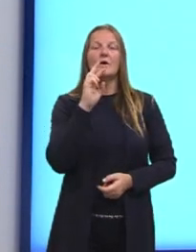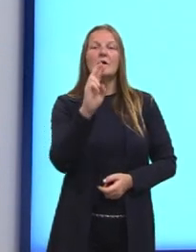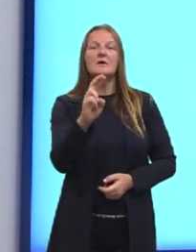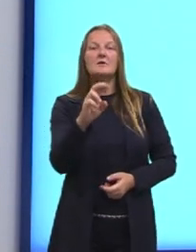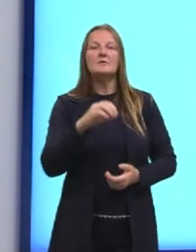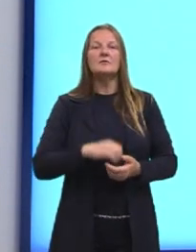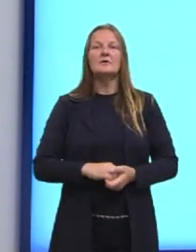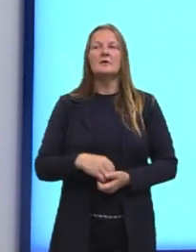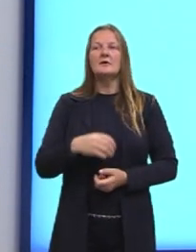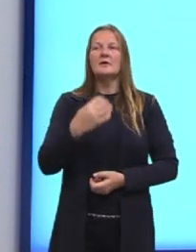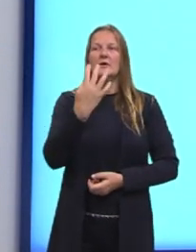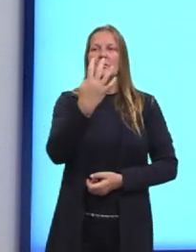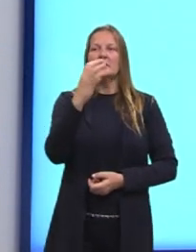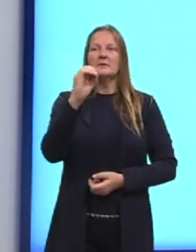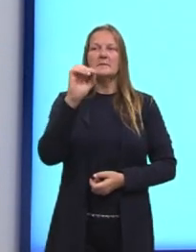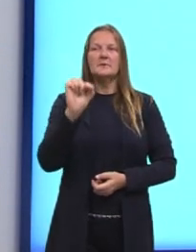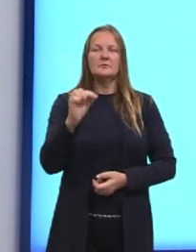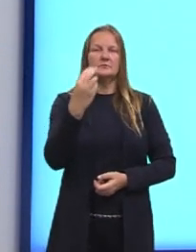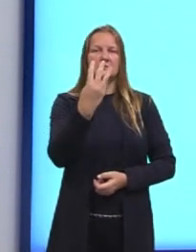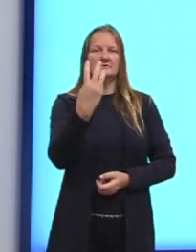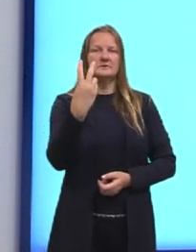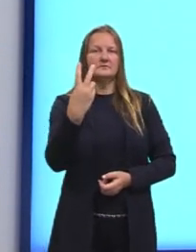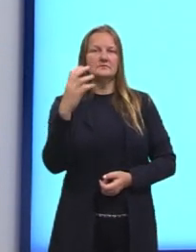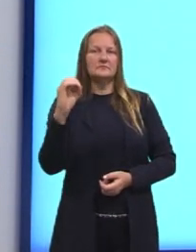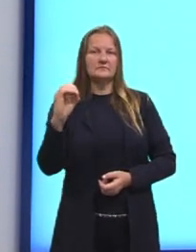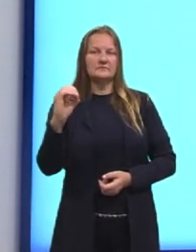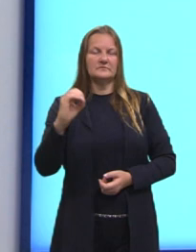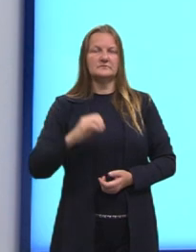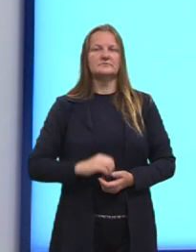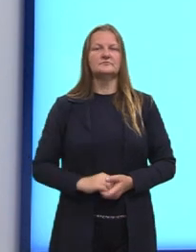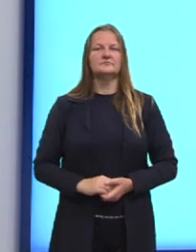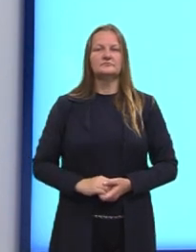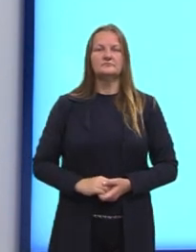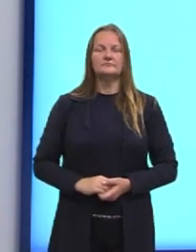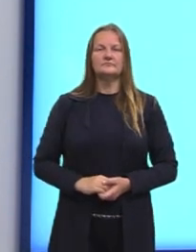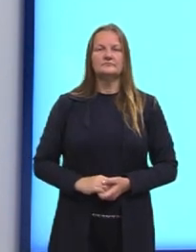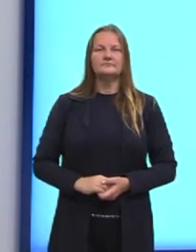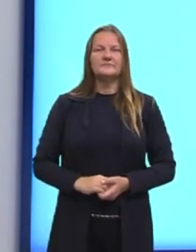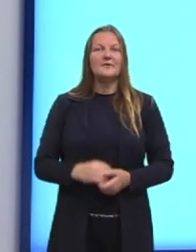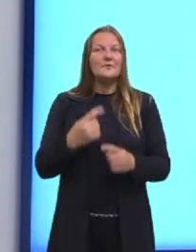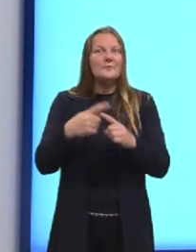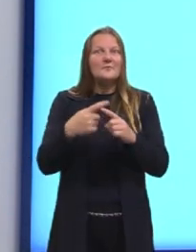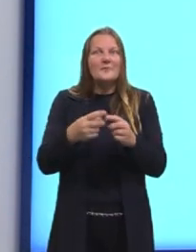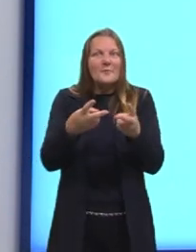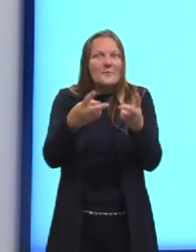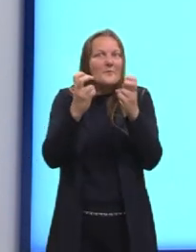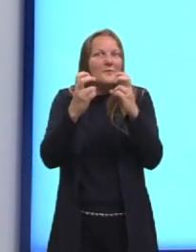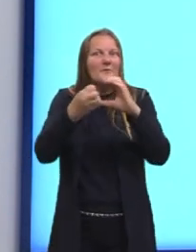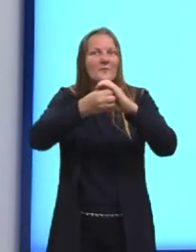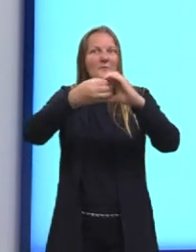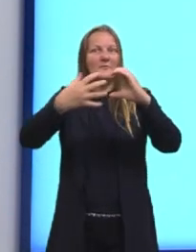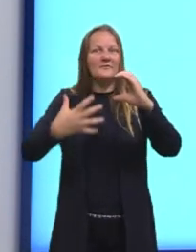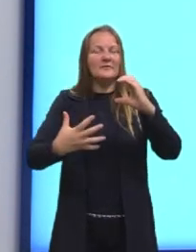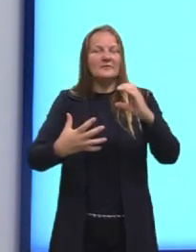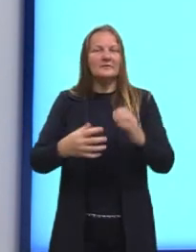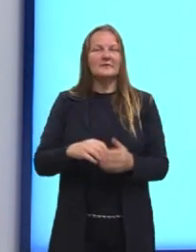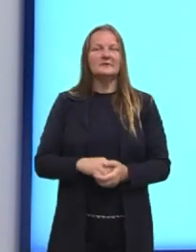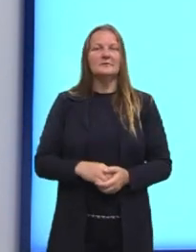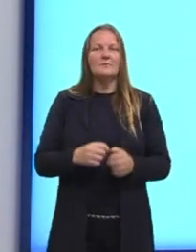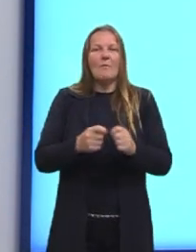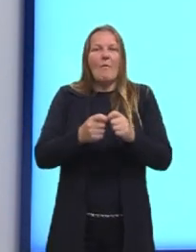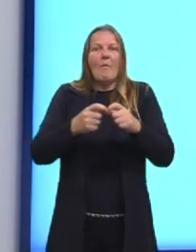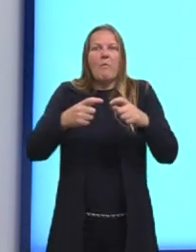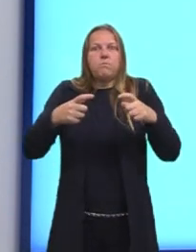fatorial de 8, 40.320. A gente vai ver essa característica, o fatorial sempre vai dar